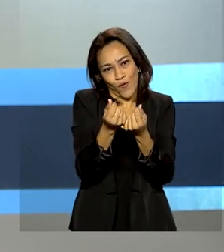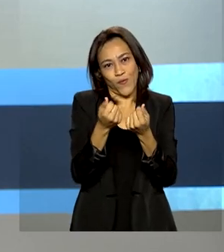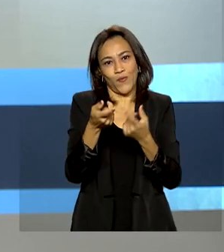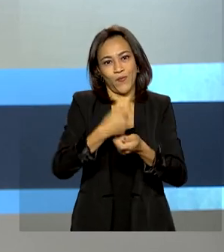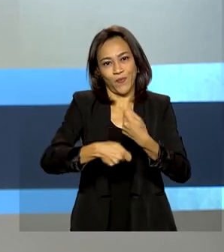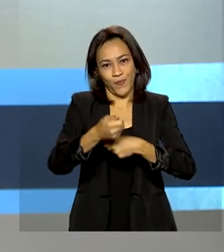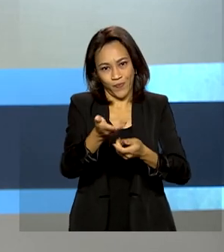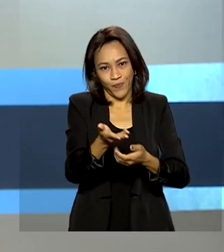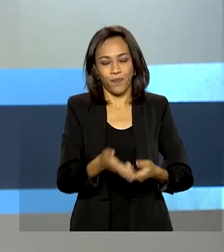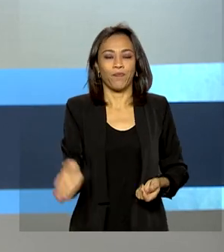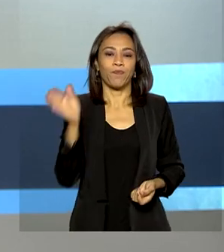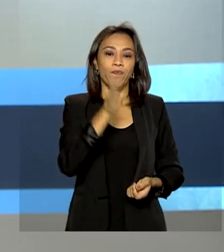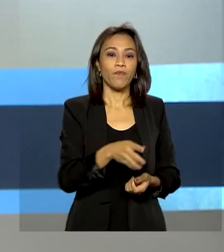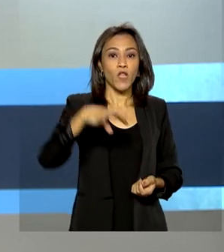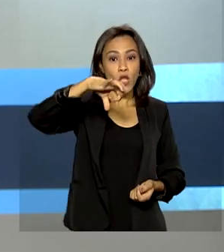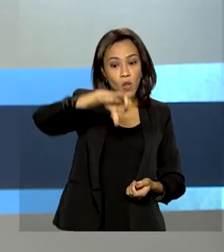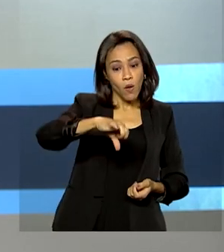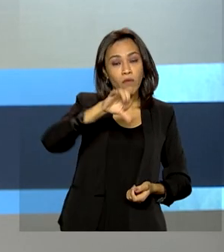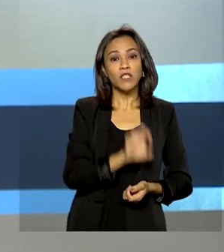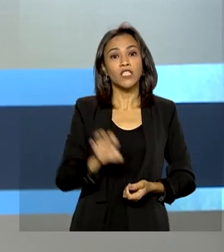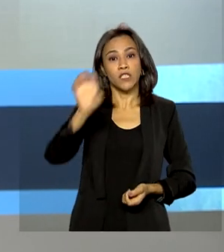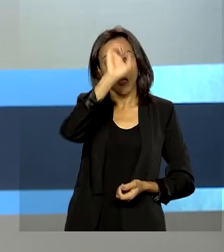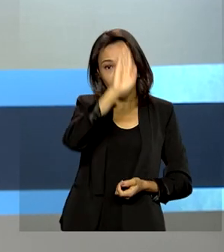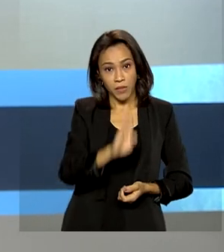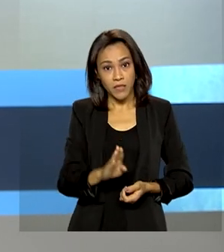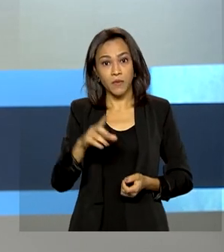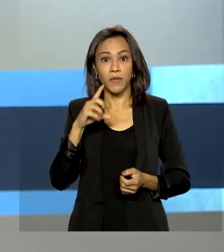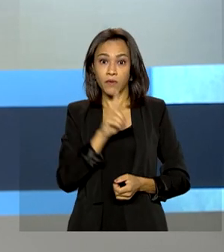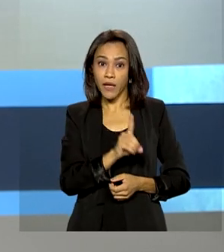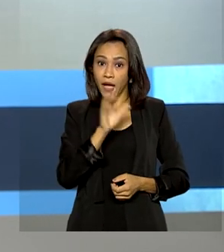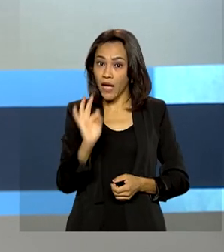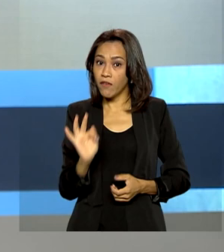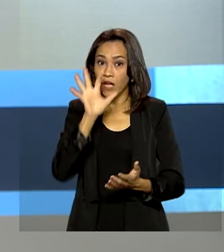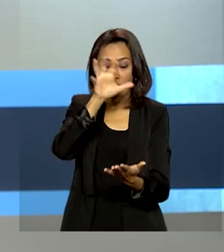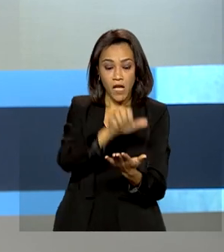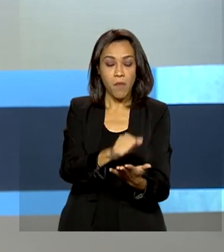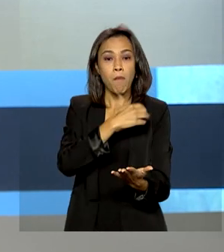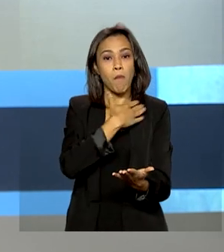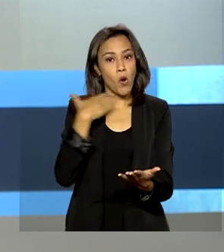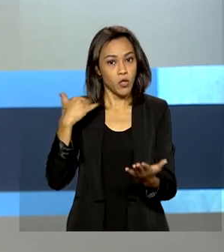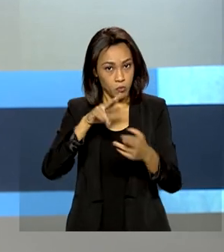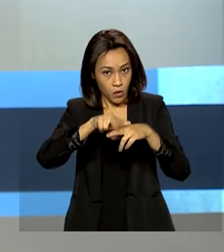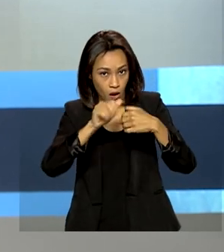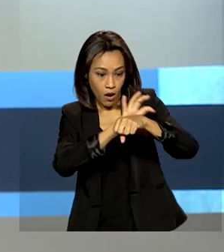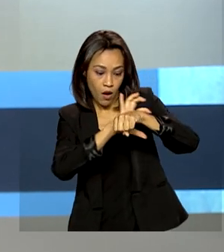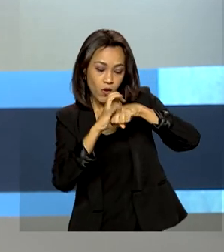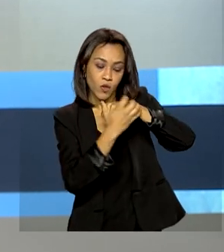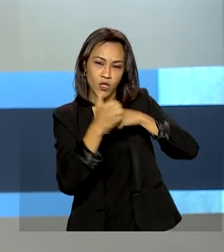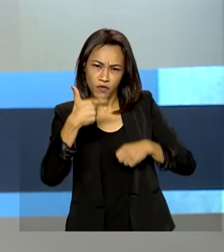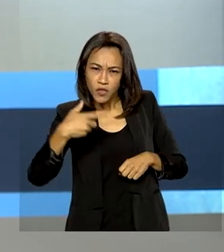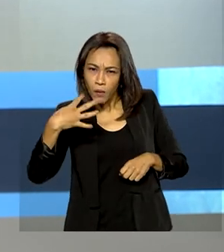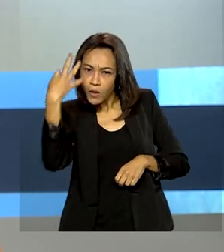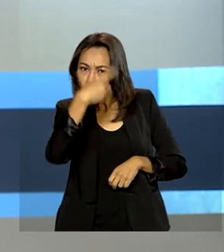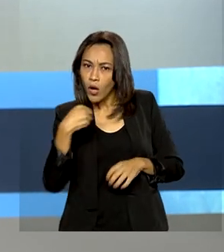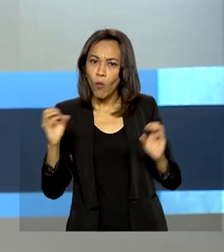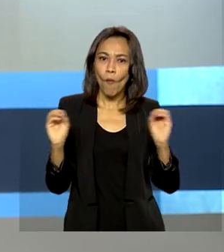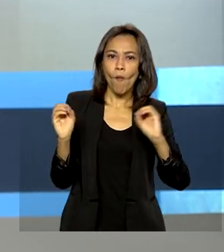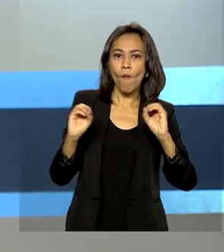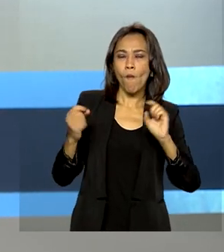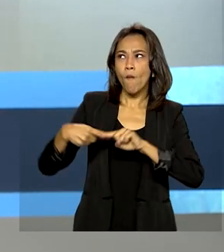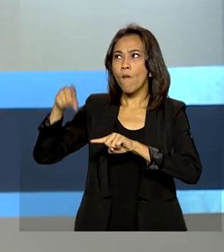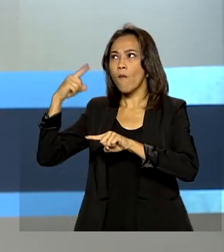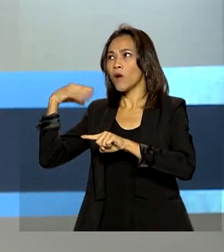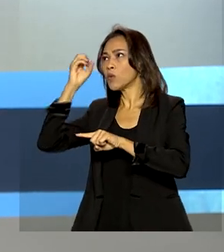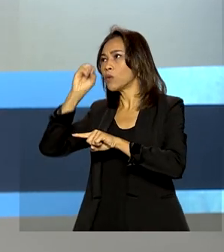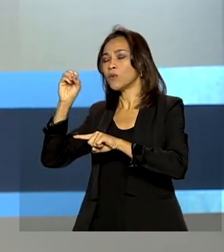Nove estados brasileiros e o Distrito Federal não registraram mortes por Covid-19 em 24 horas, entre domingo e